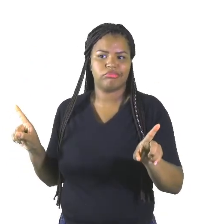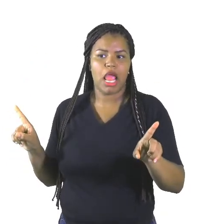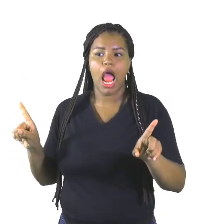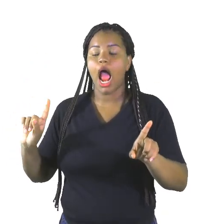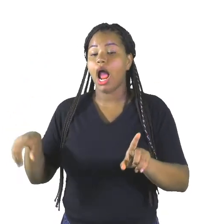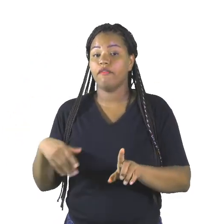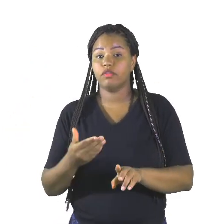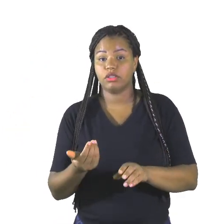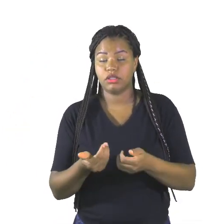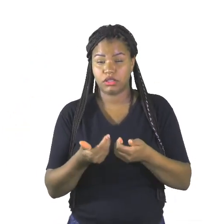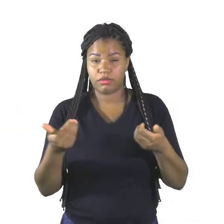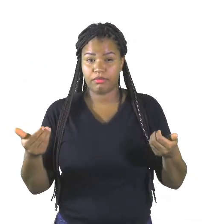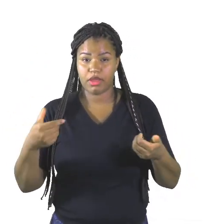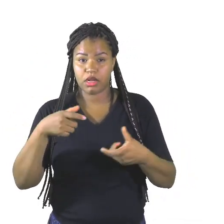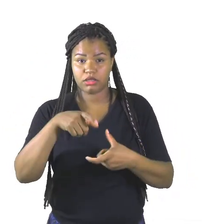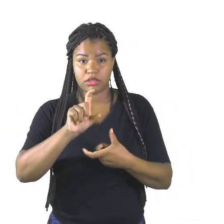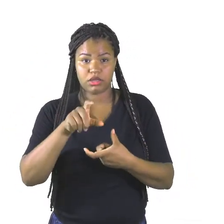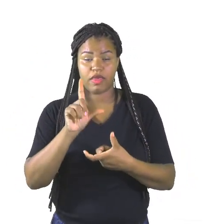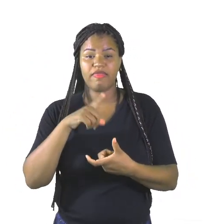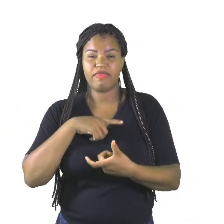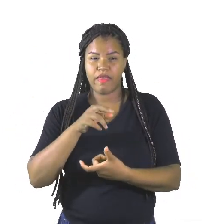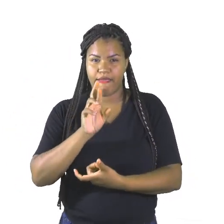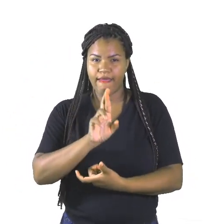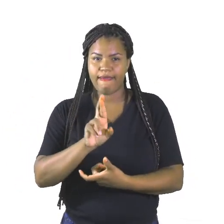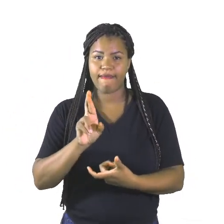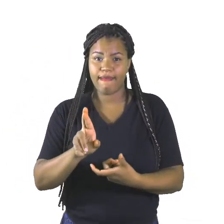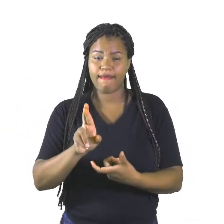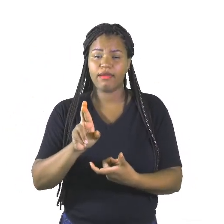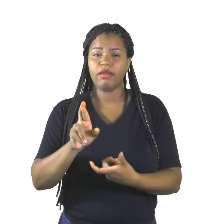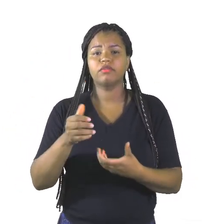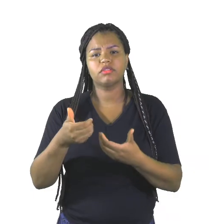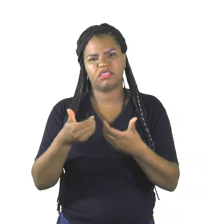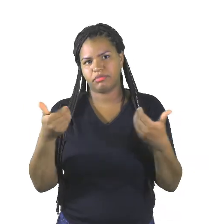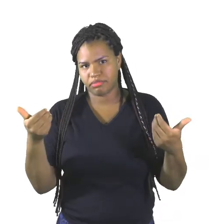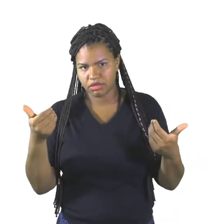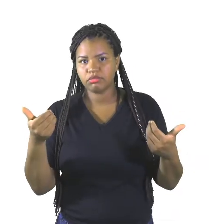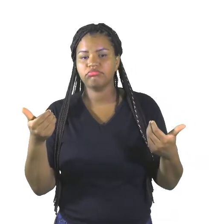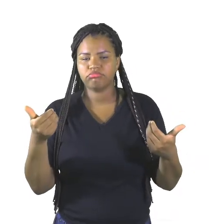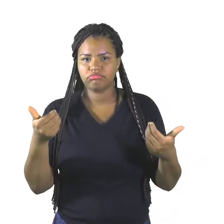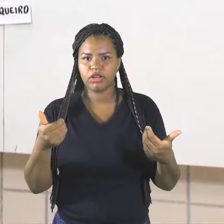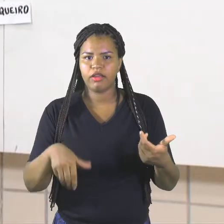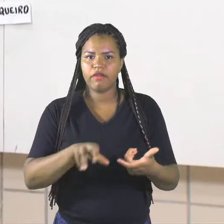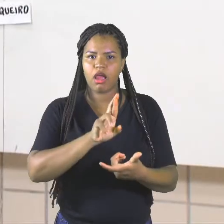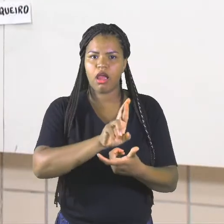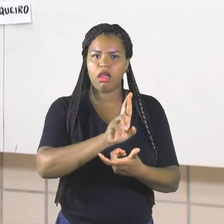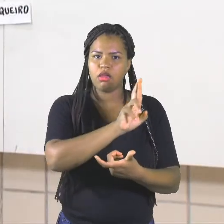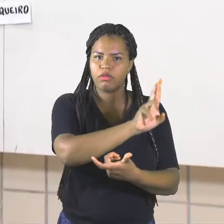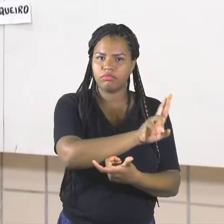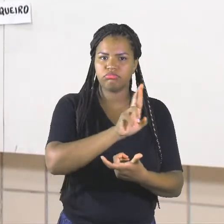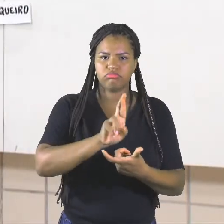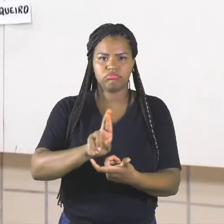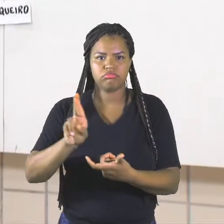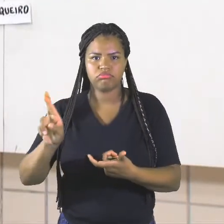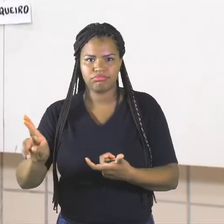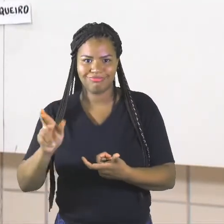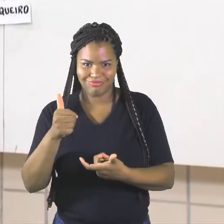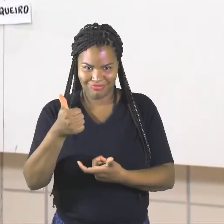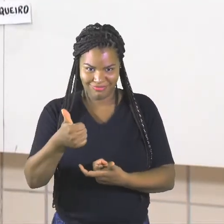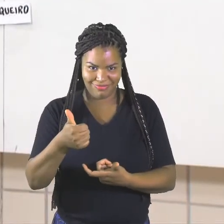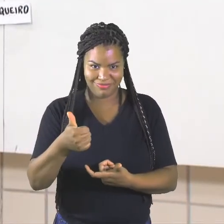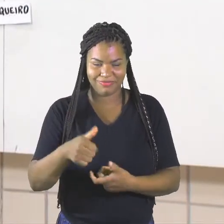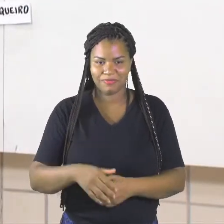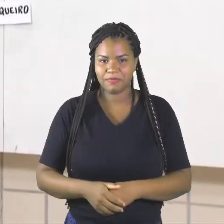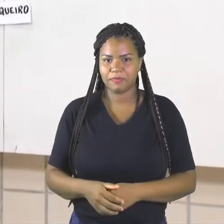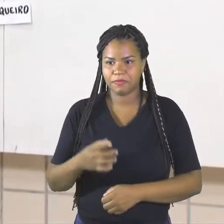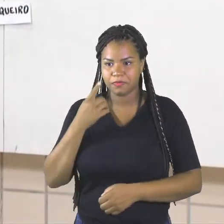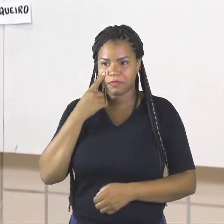sílabas e tiver dois R, você vai separar ele. Vai ficar cada um em uma sílaba. Vamos ver isso